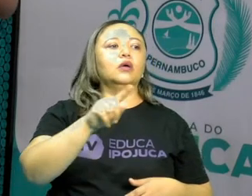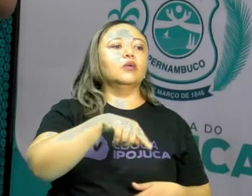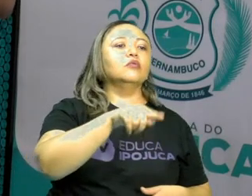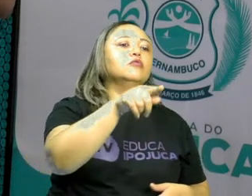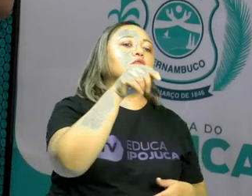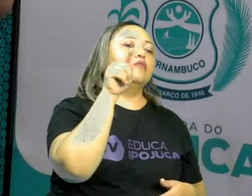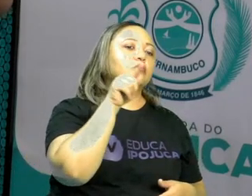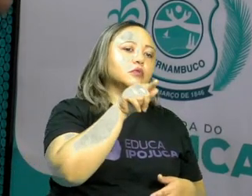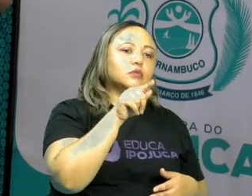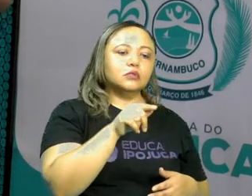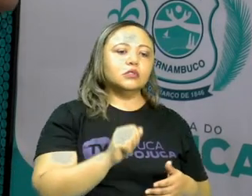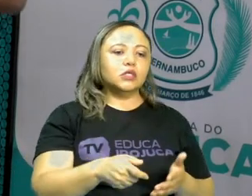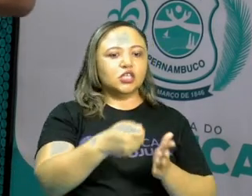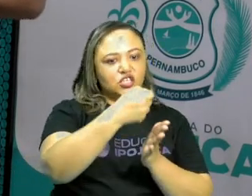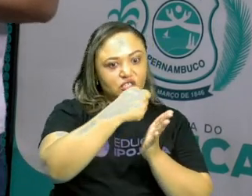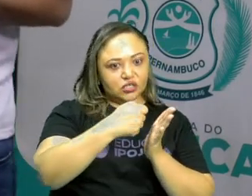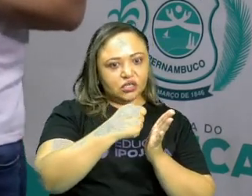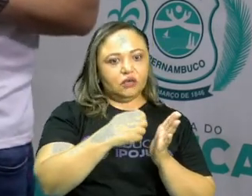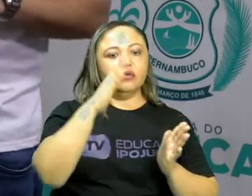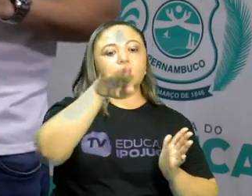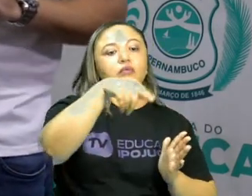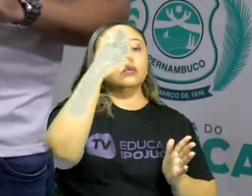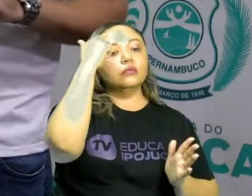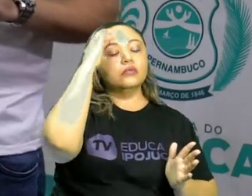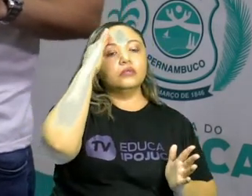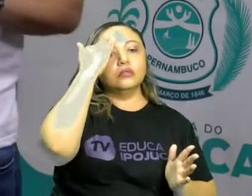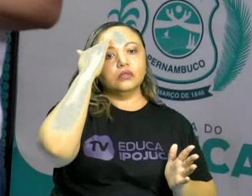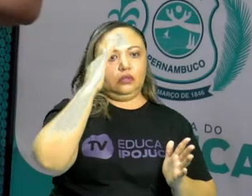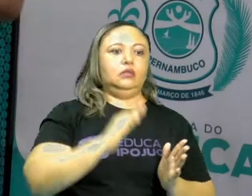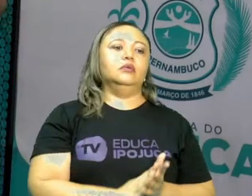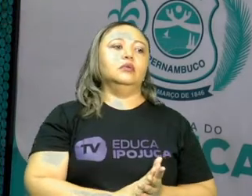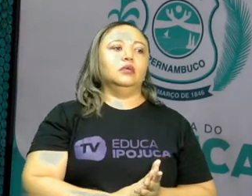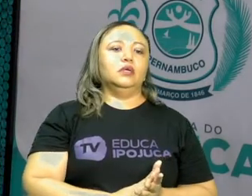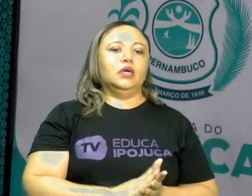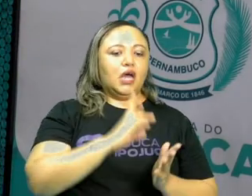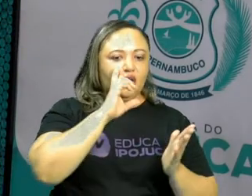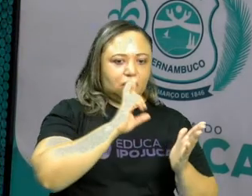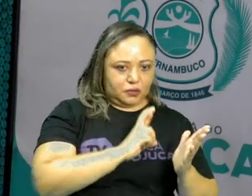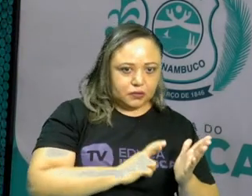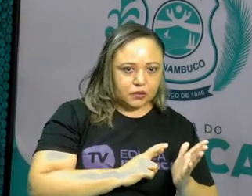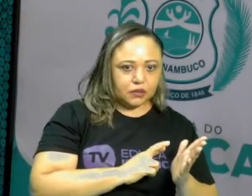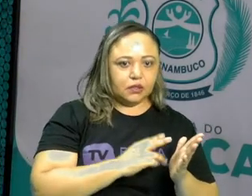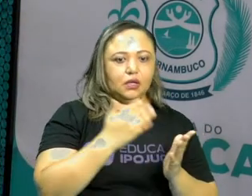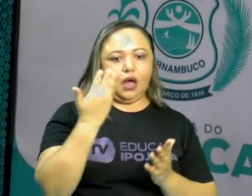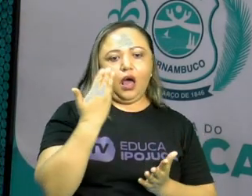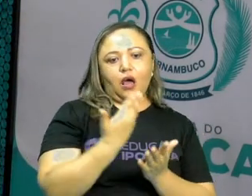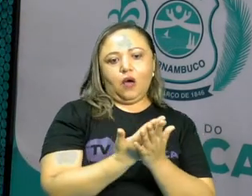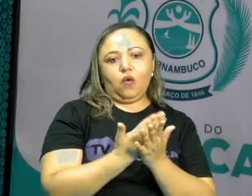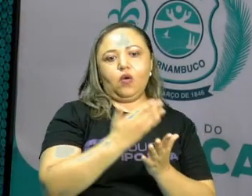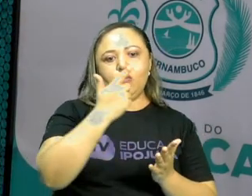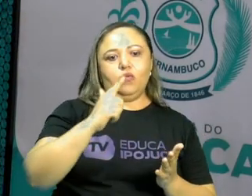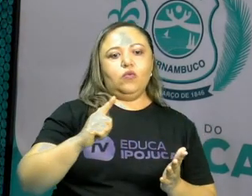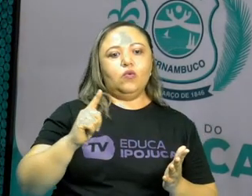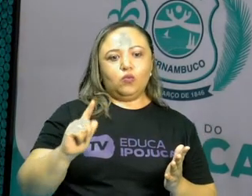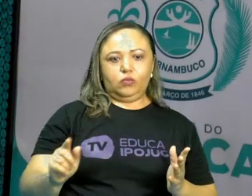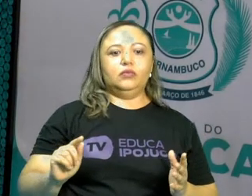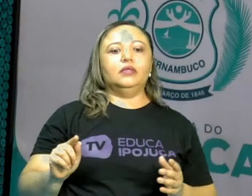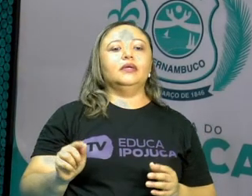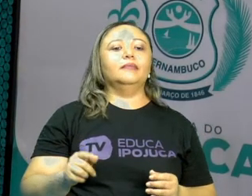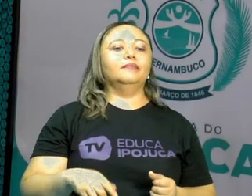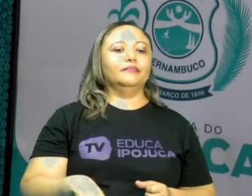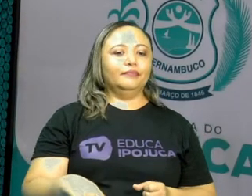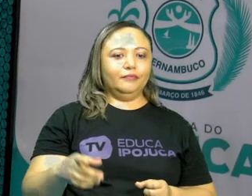Escreva aí no seu caderno, tá Respondam e nós vamos nos ver na próxima aula. Muito obrigado. Um